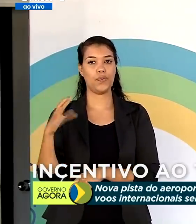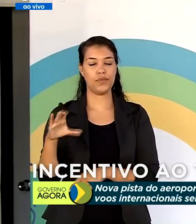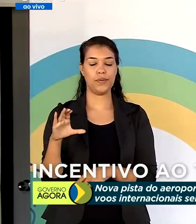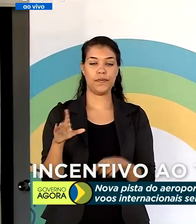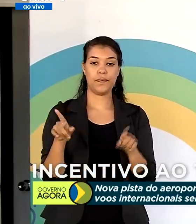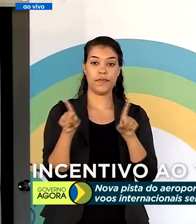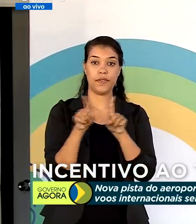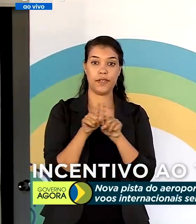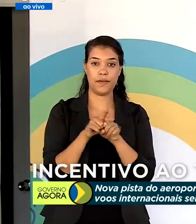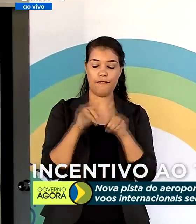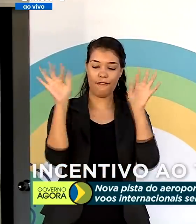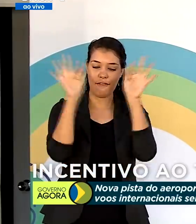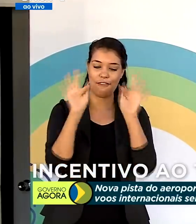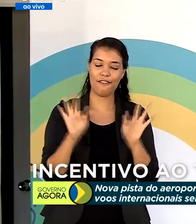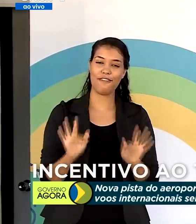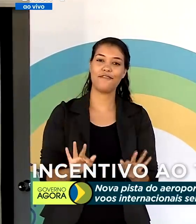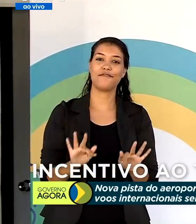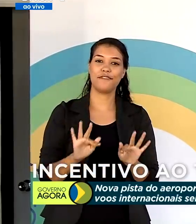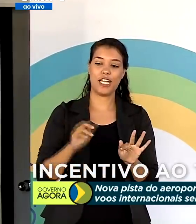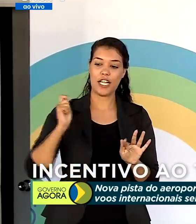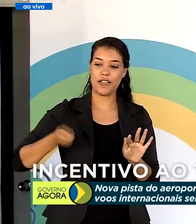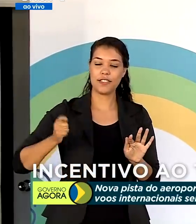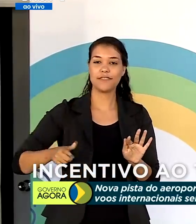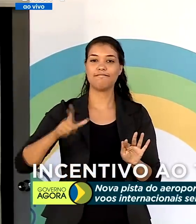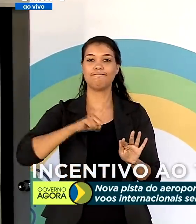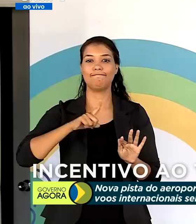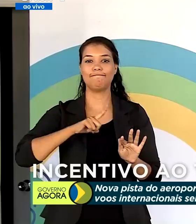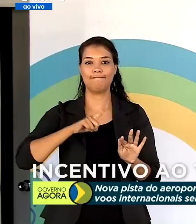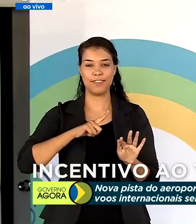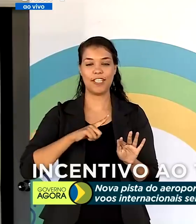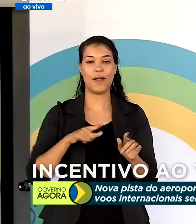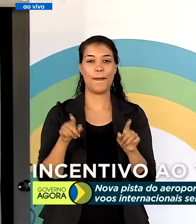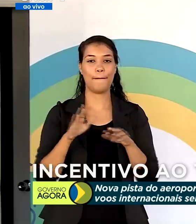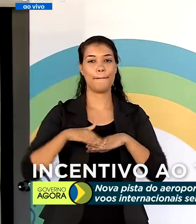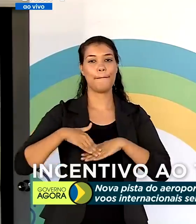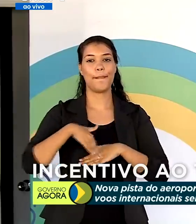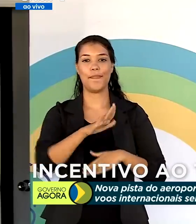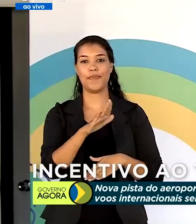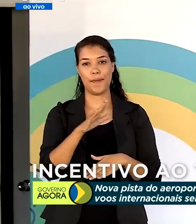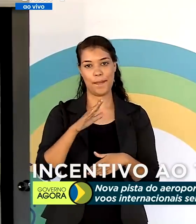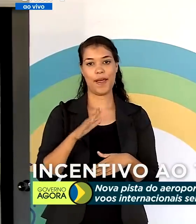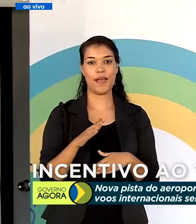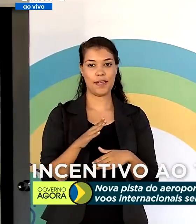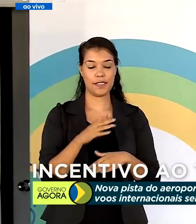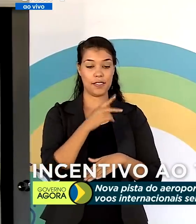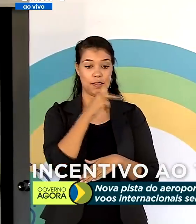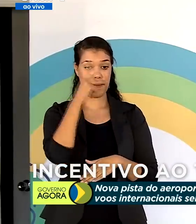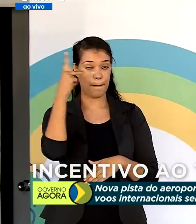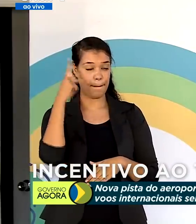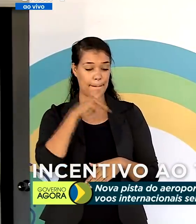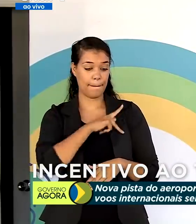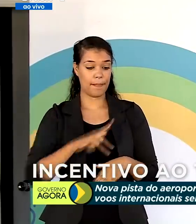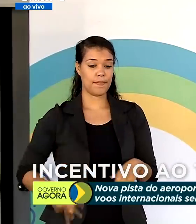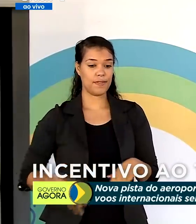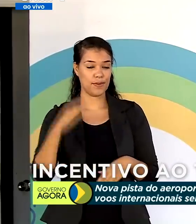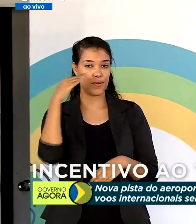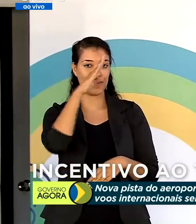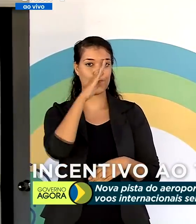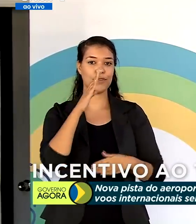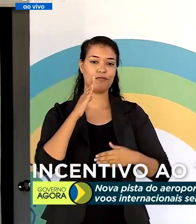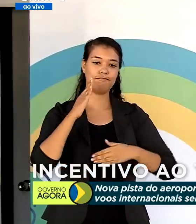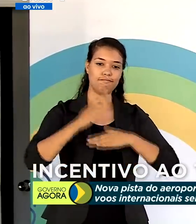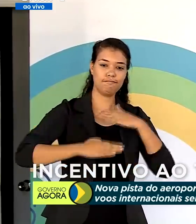muito felizes com o resultado do leilão, mas mais que isso, o governo do presidente Bolsonaro segue fazendo investimentos vultosos na área de infraestrutura